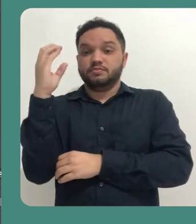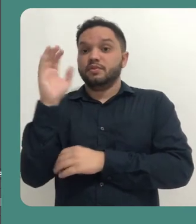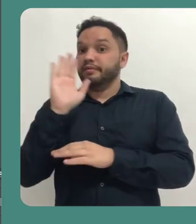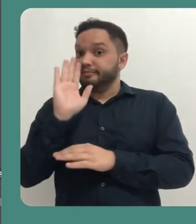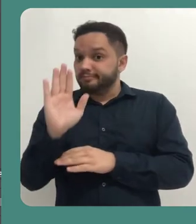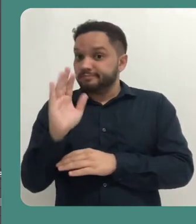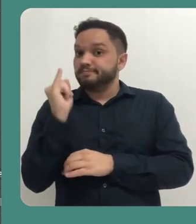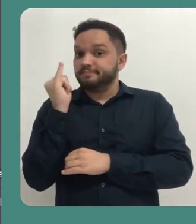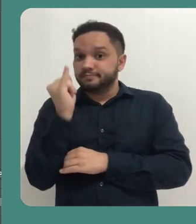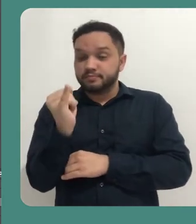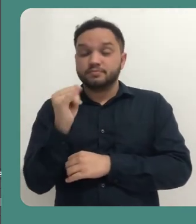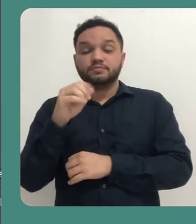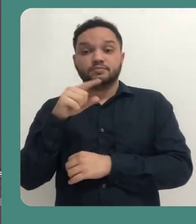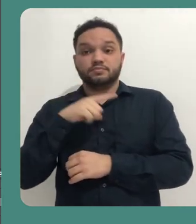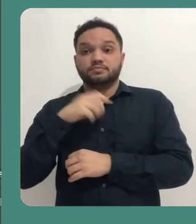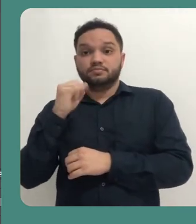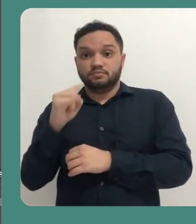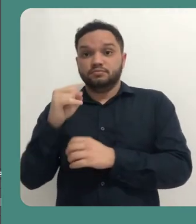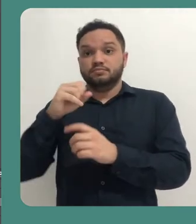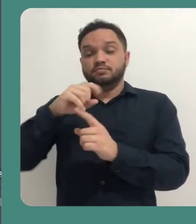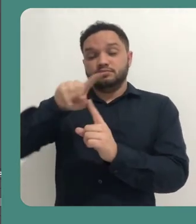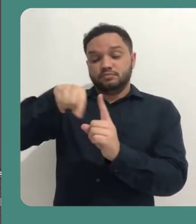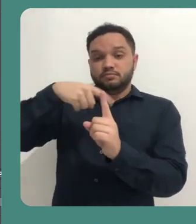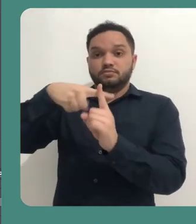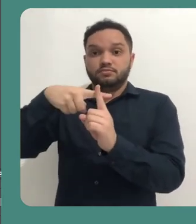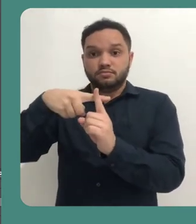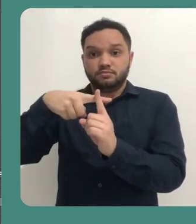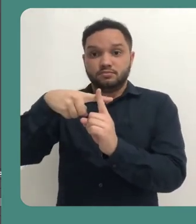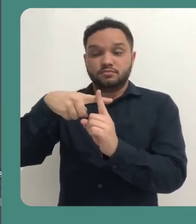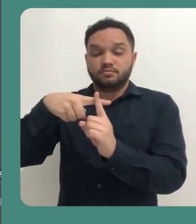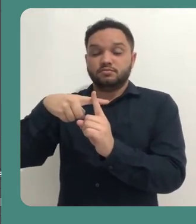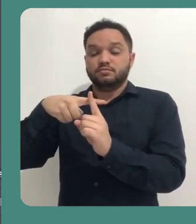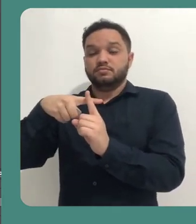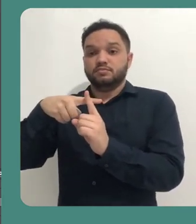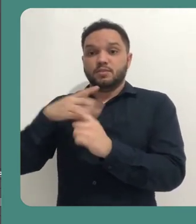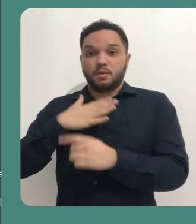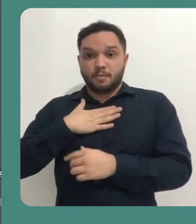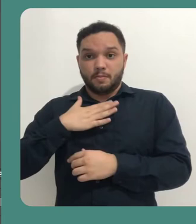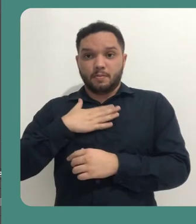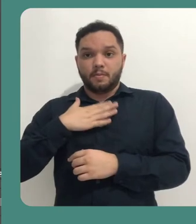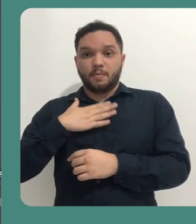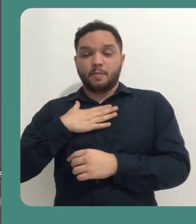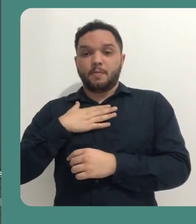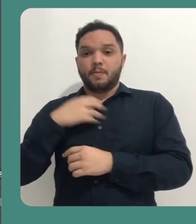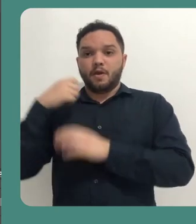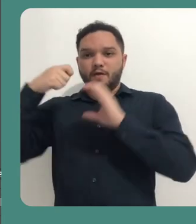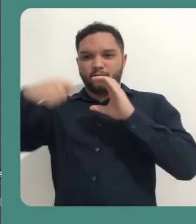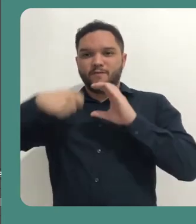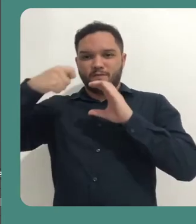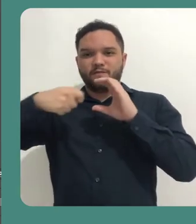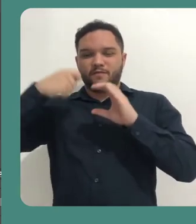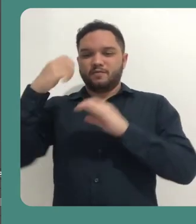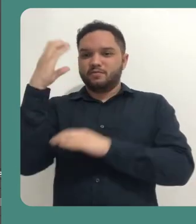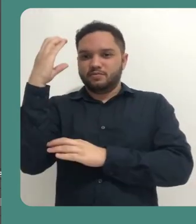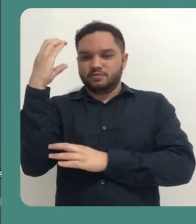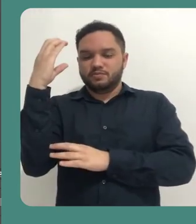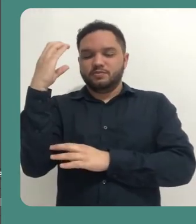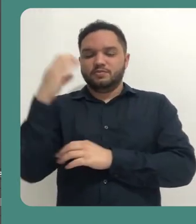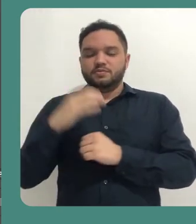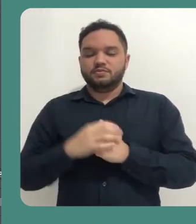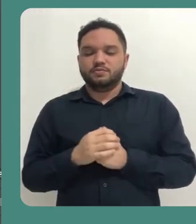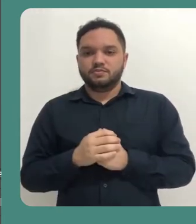Então, aqui, pessoal, tem um pequeno detalhe, ó, se eu vir aqui em adicionar e botar para colocar a minha captura de vídeo,